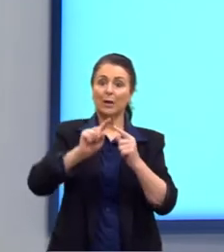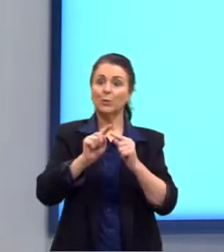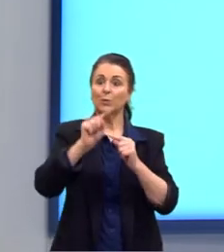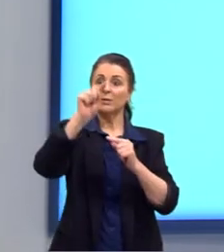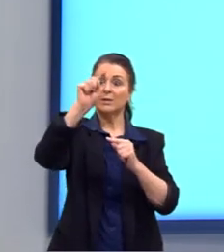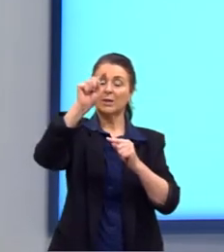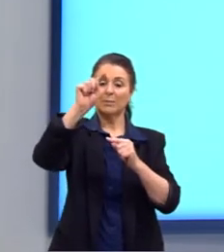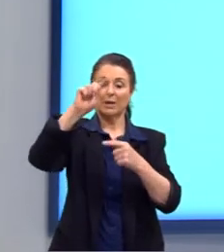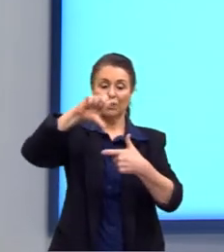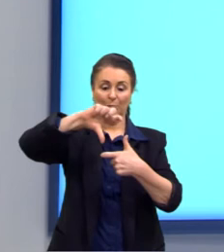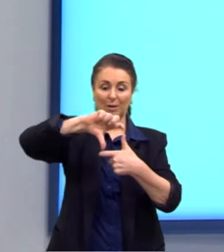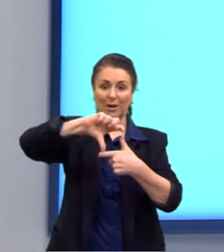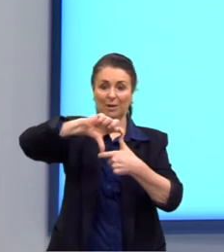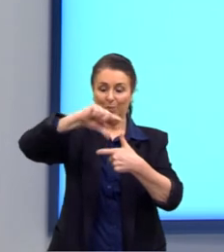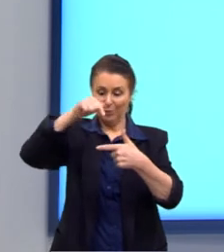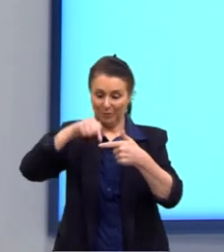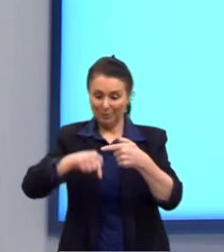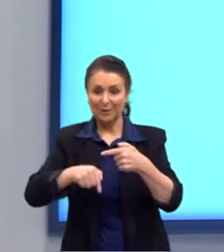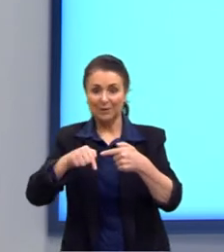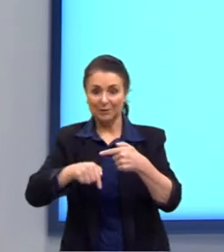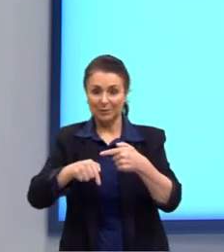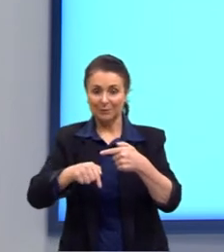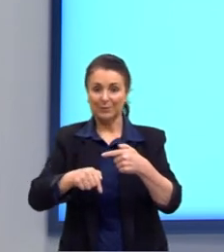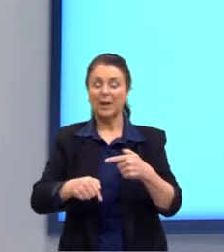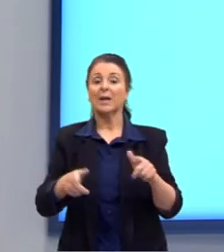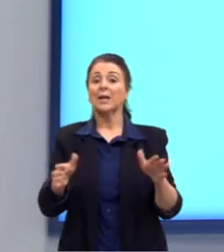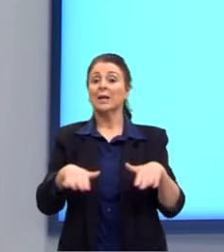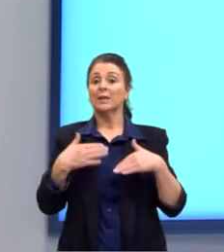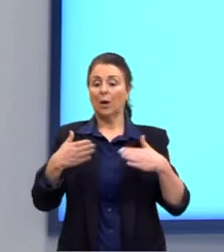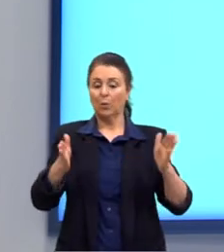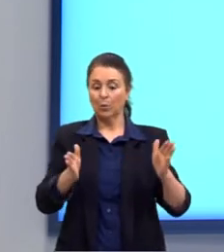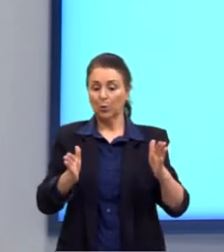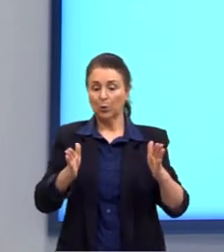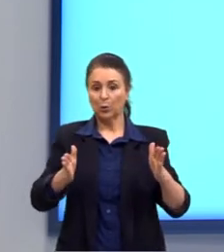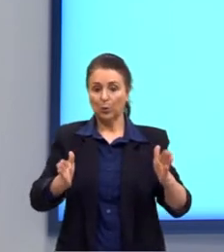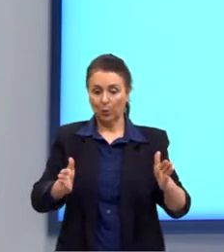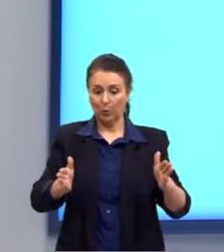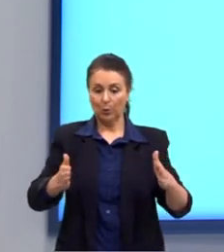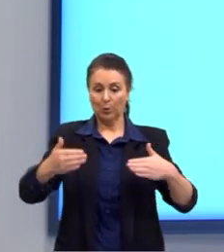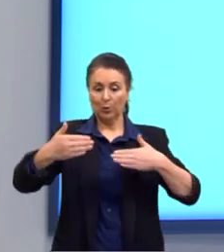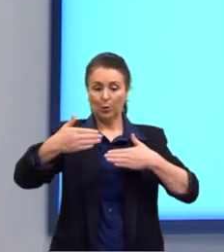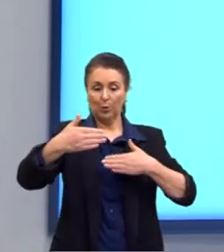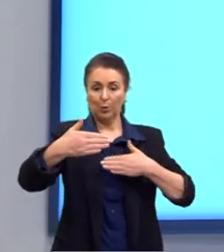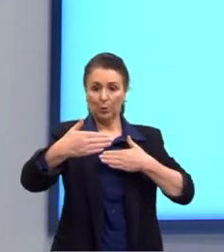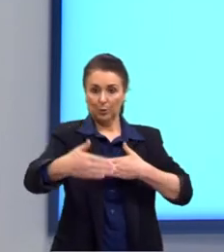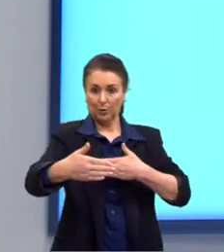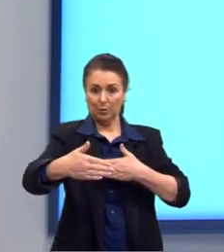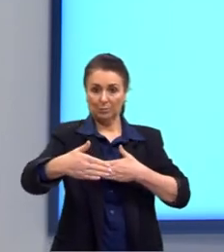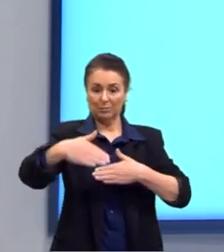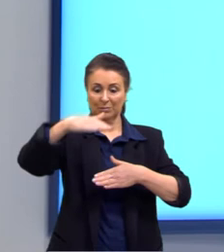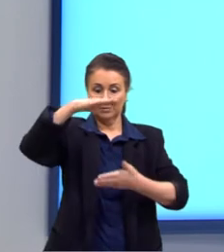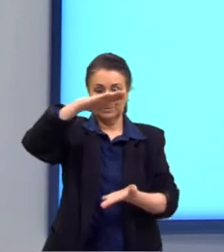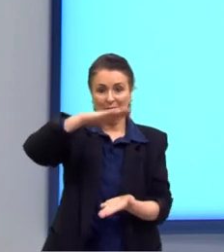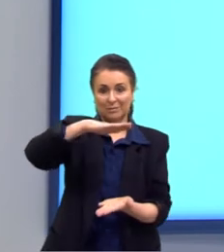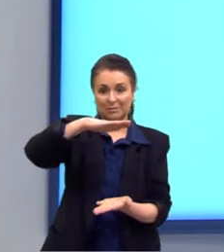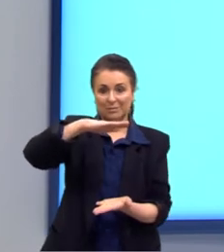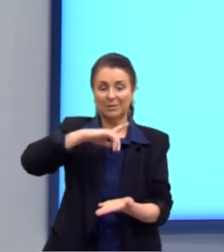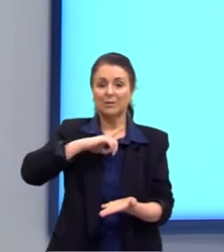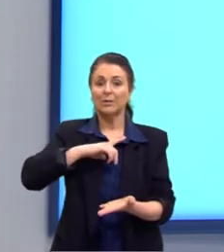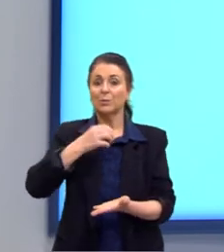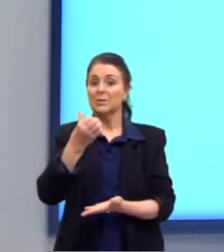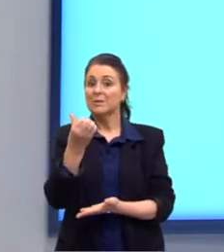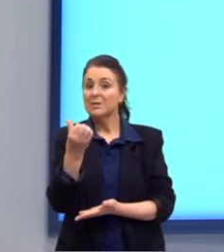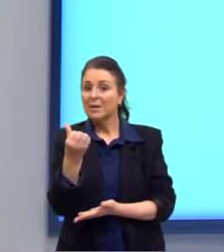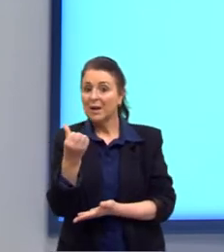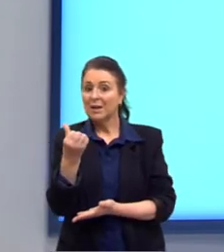quadrado embaixo. Então, no cubo, nós encontramos seis faces formadas por quadrados,